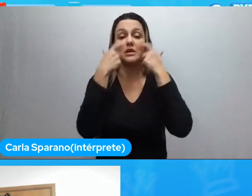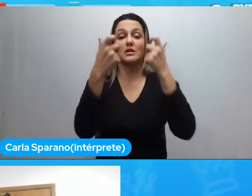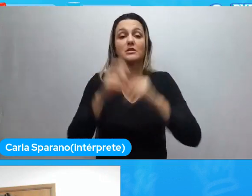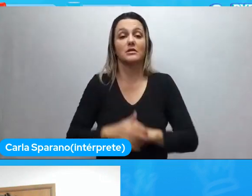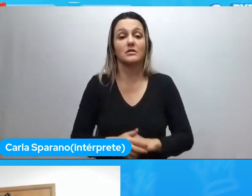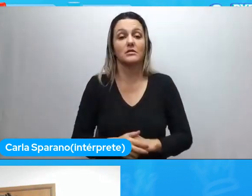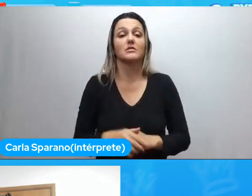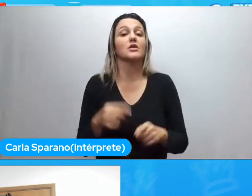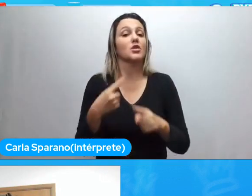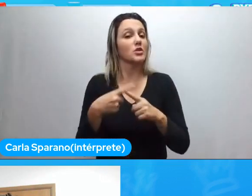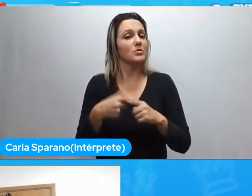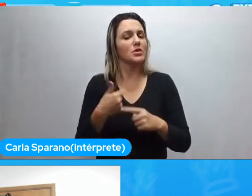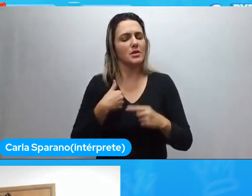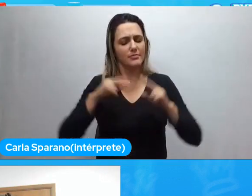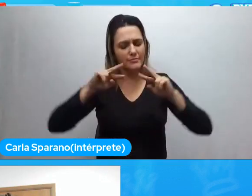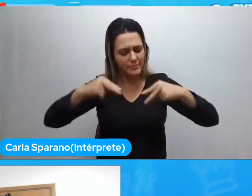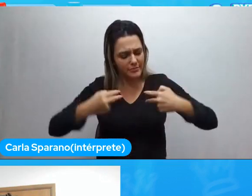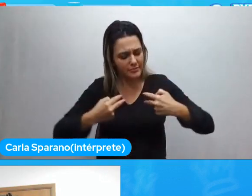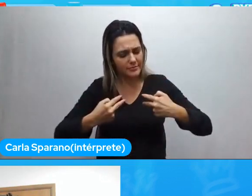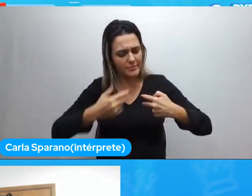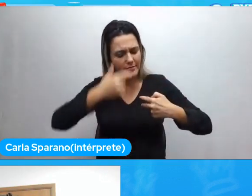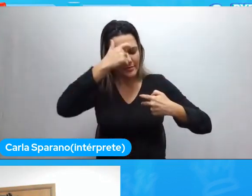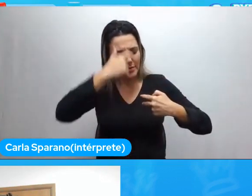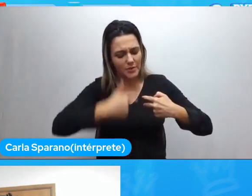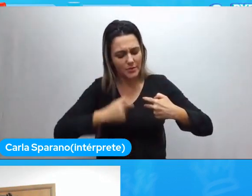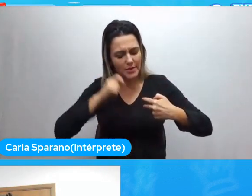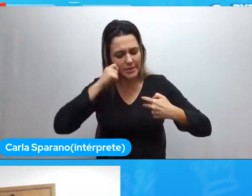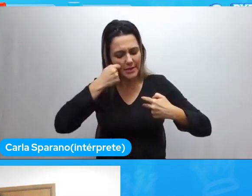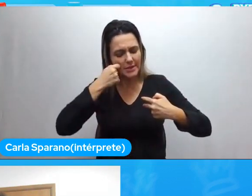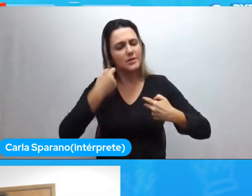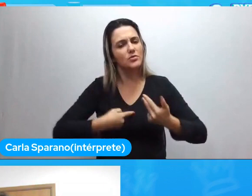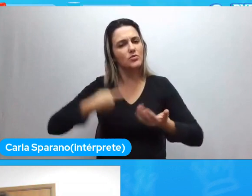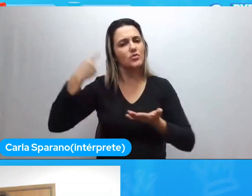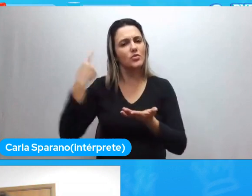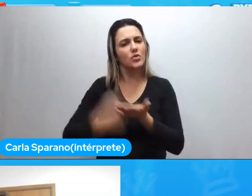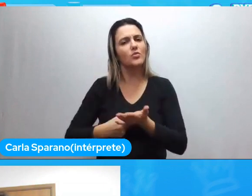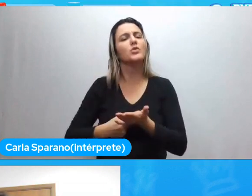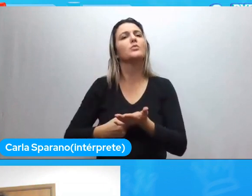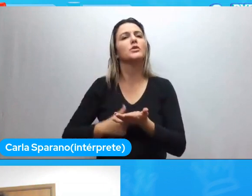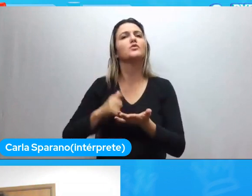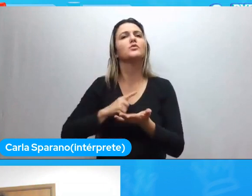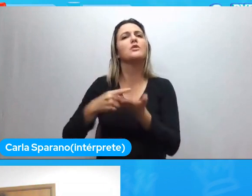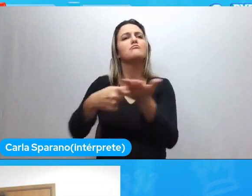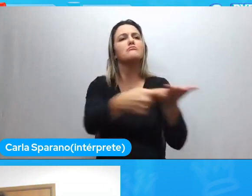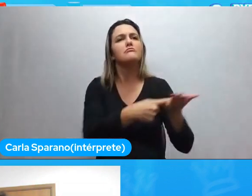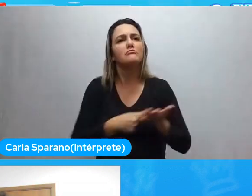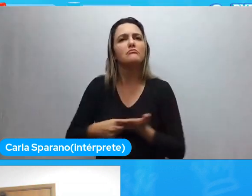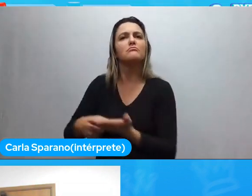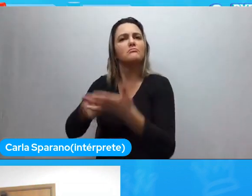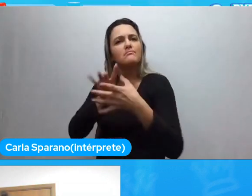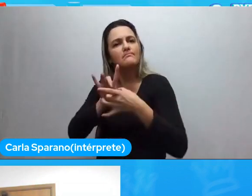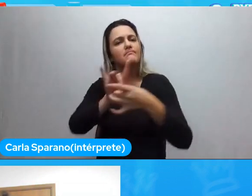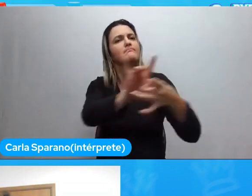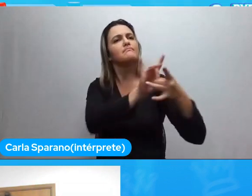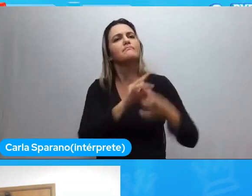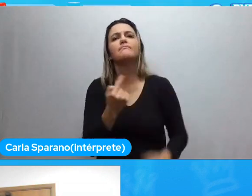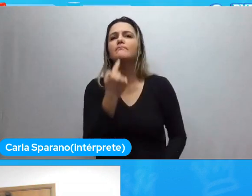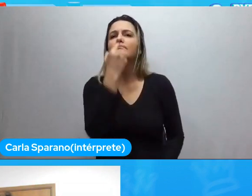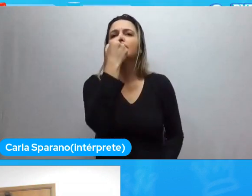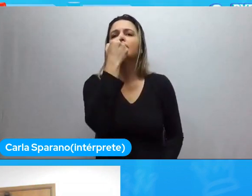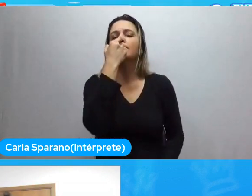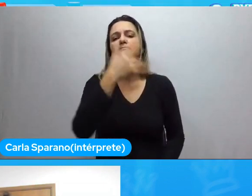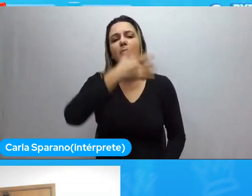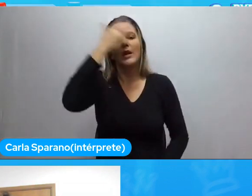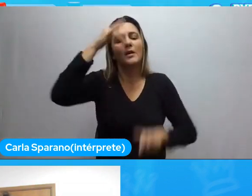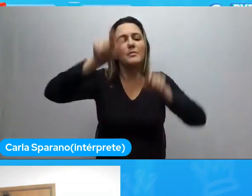entendi como uma pessoa negra, eu entendi que eu tinha um compromisso com as pessoas negras. Com as pessoas que estavam comigo. Então, o que